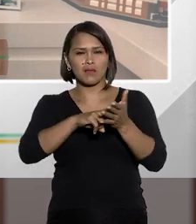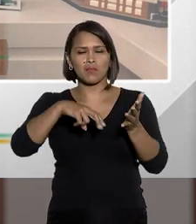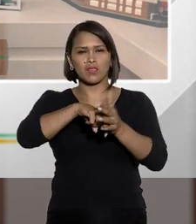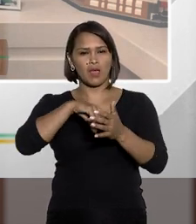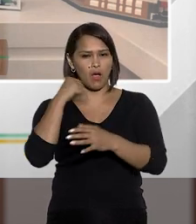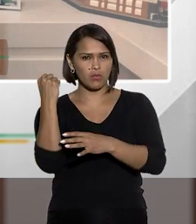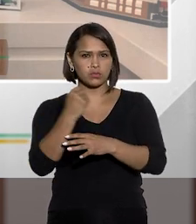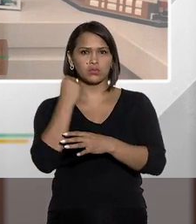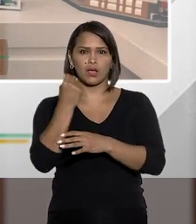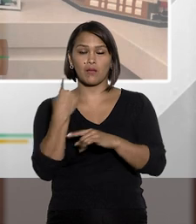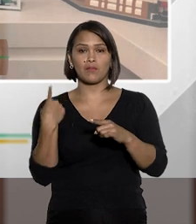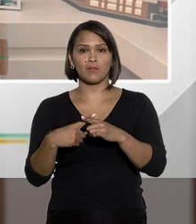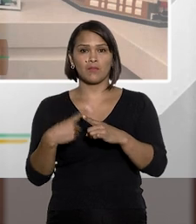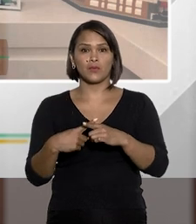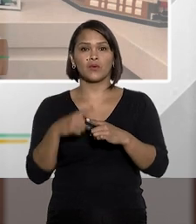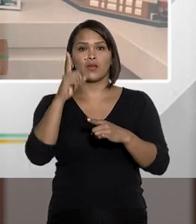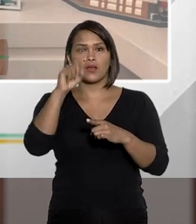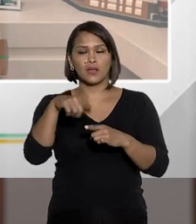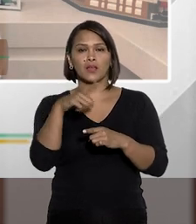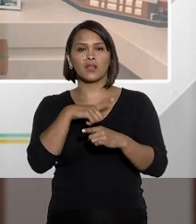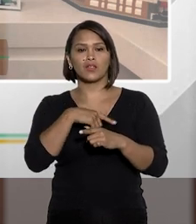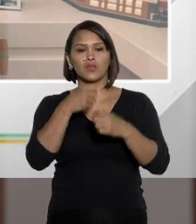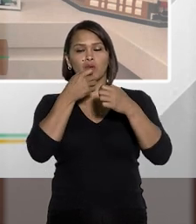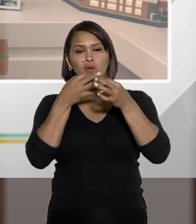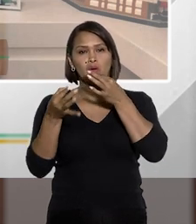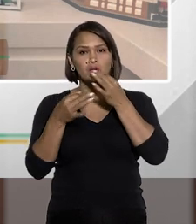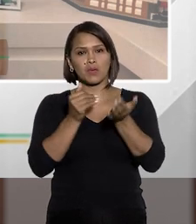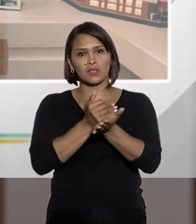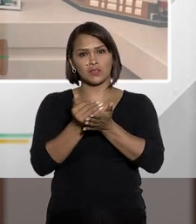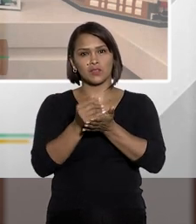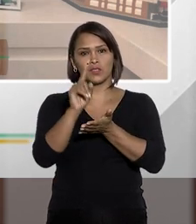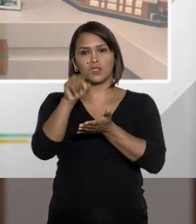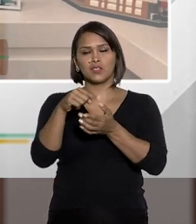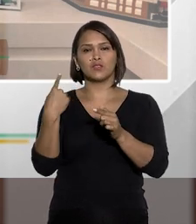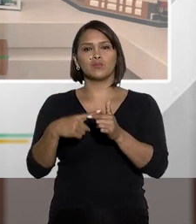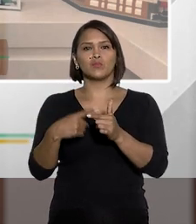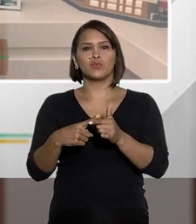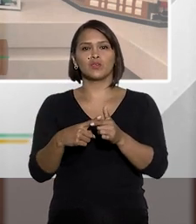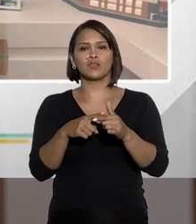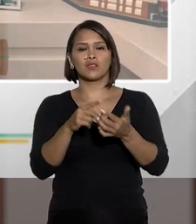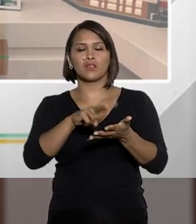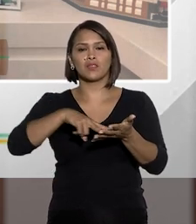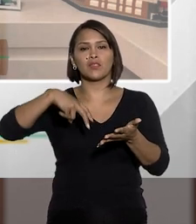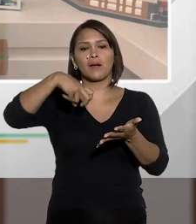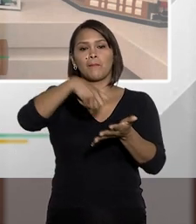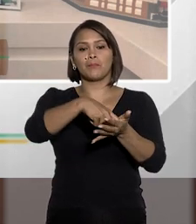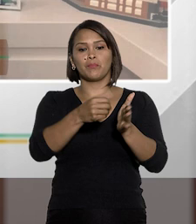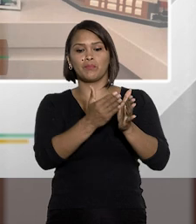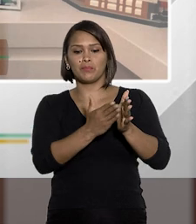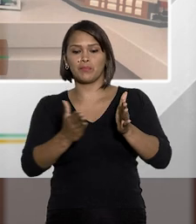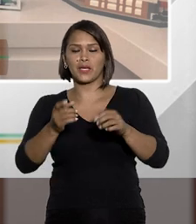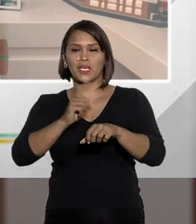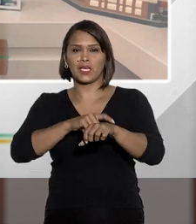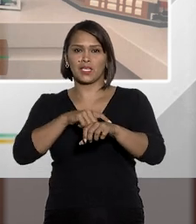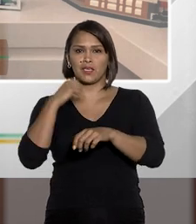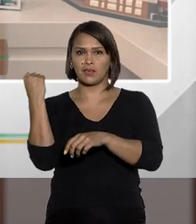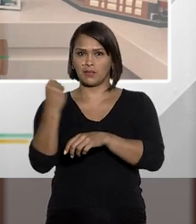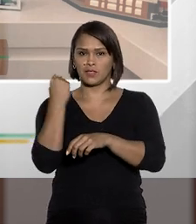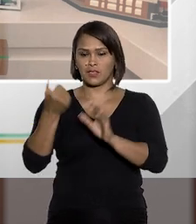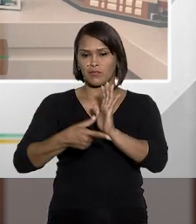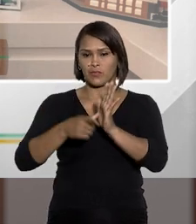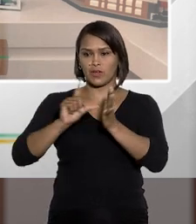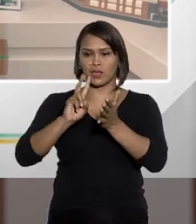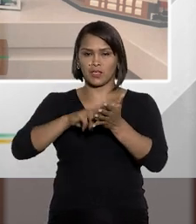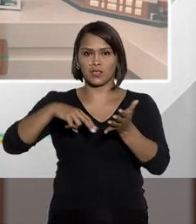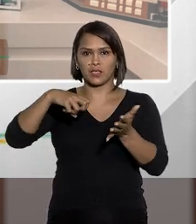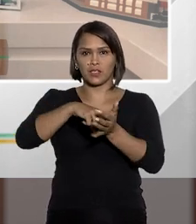penal mais gravosa, principalmente por conta daquilo que eu comentei logo no início, por conta da pena que é mais grave. Então,